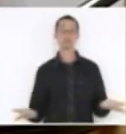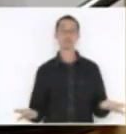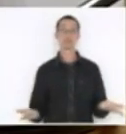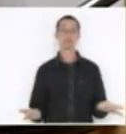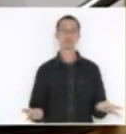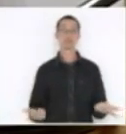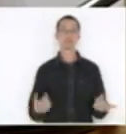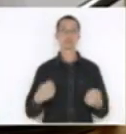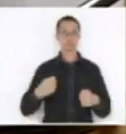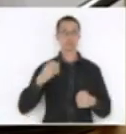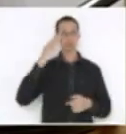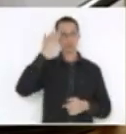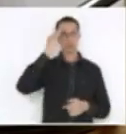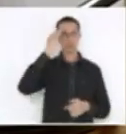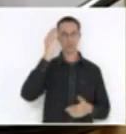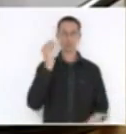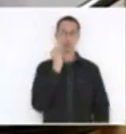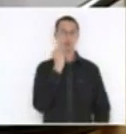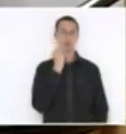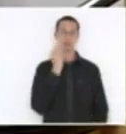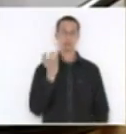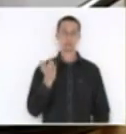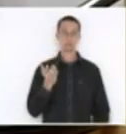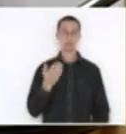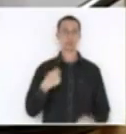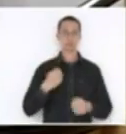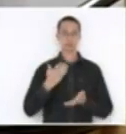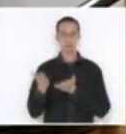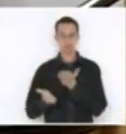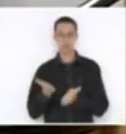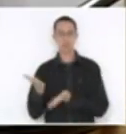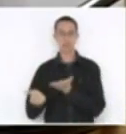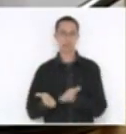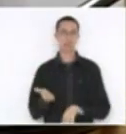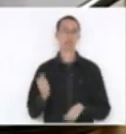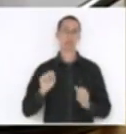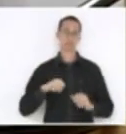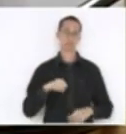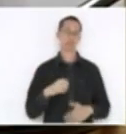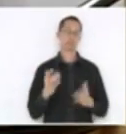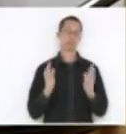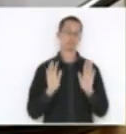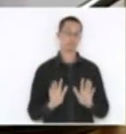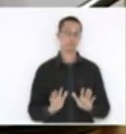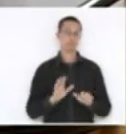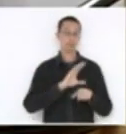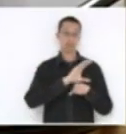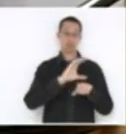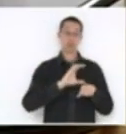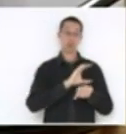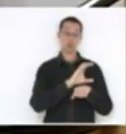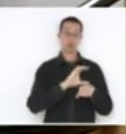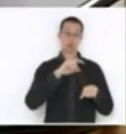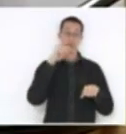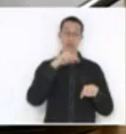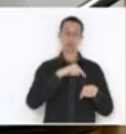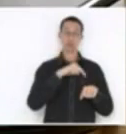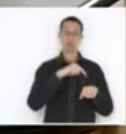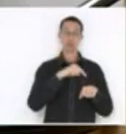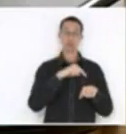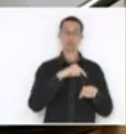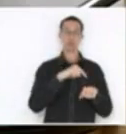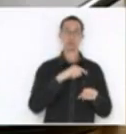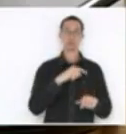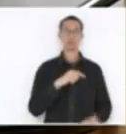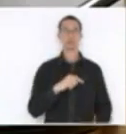isso, não te declaro? Nós temos que atender inúmeras coisas. Agora, a Constituição, como o cobertor